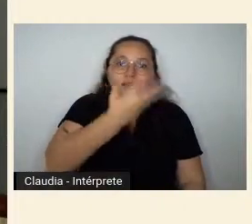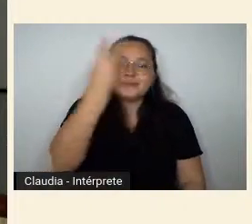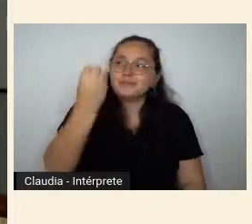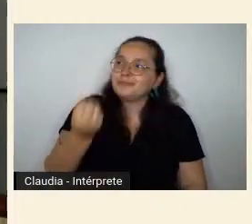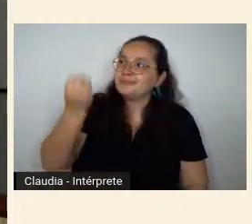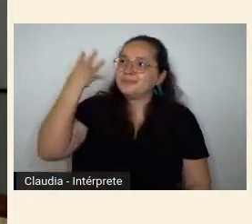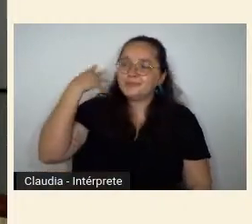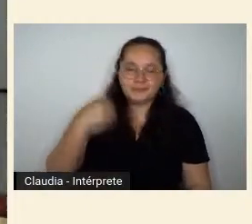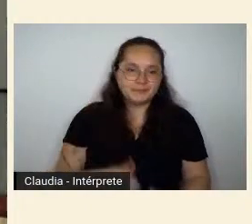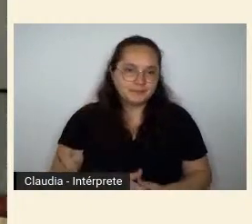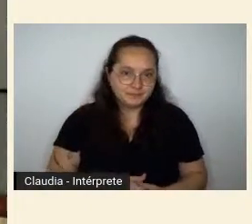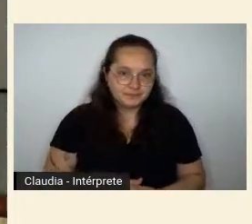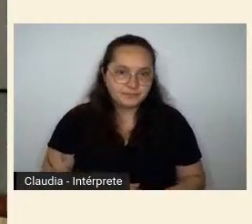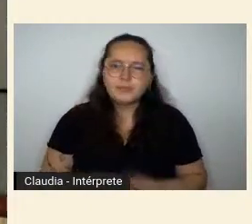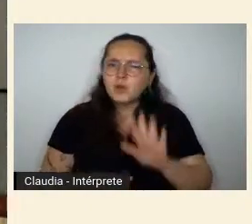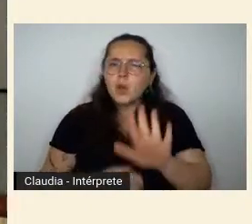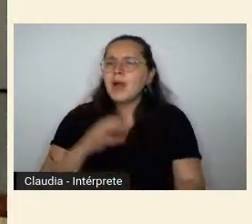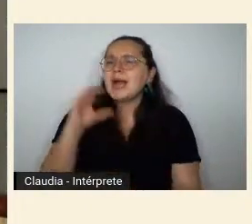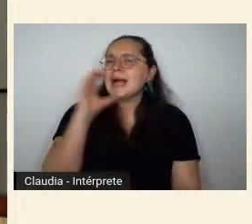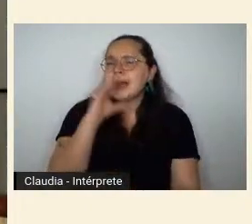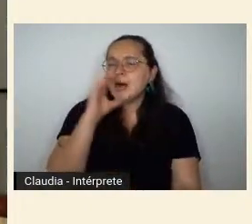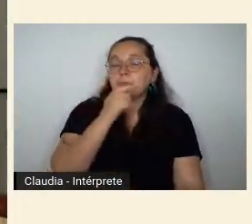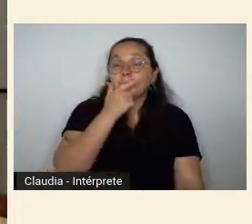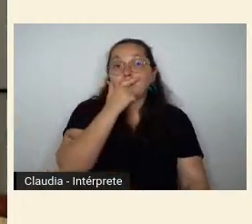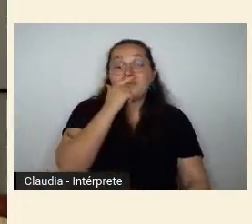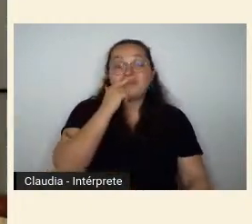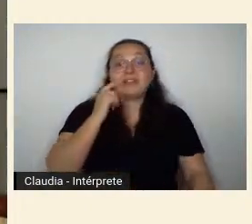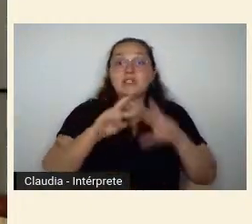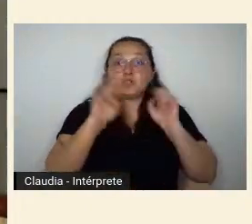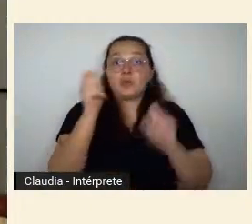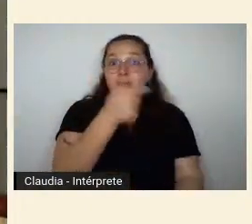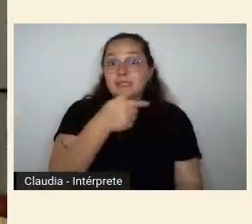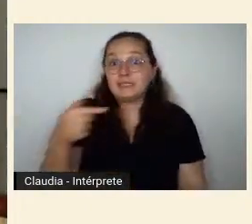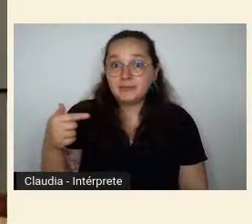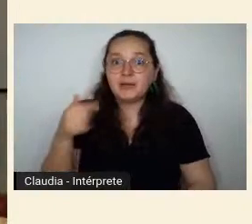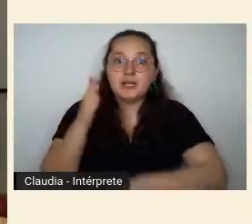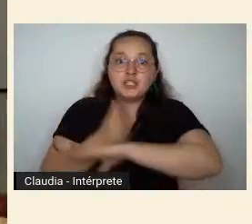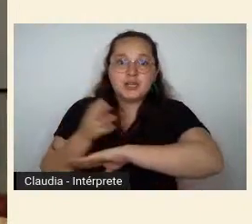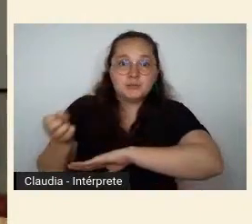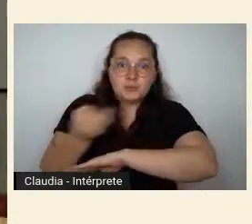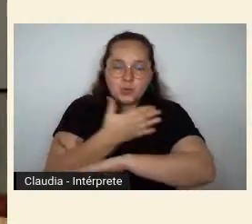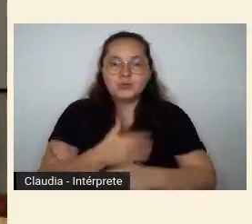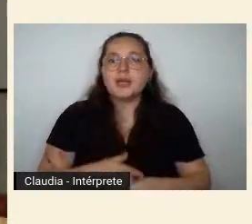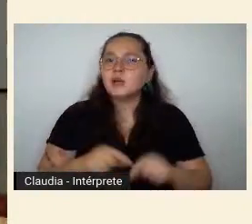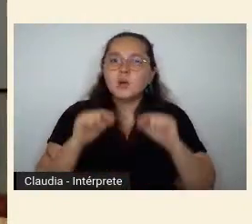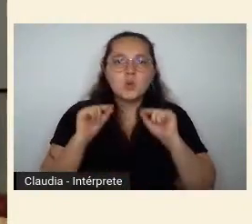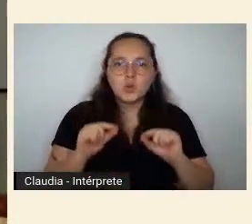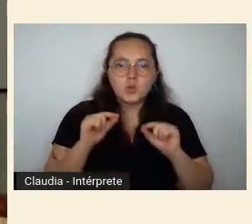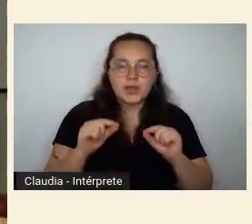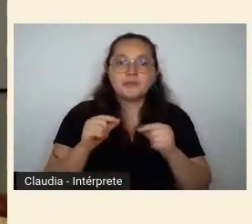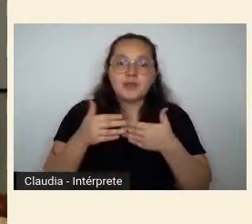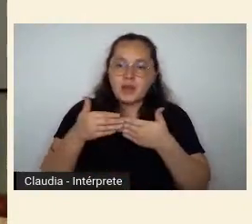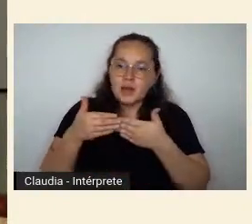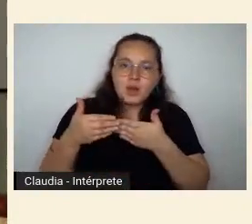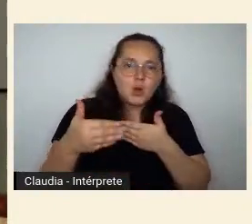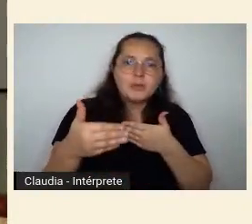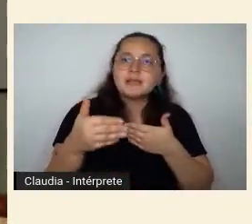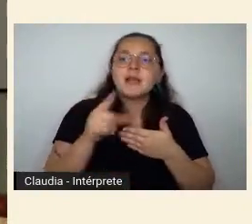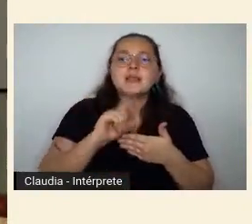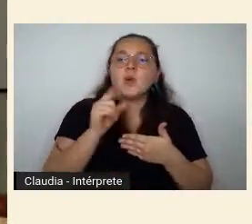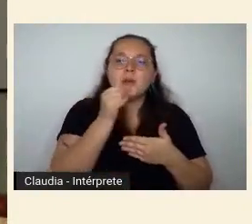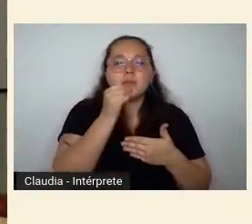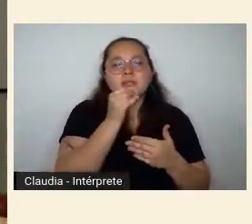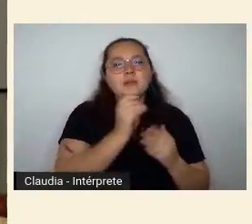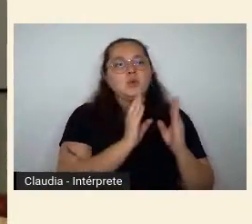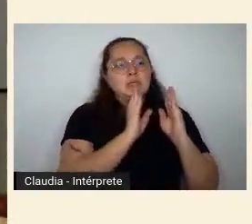que uma das grandes renovações sobre a questão da semana de arte moderna do modernismo não ocorre numa efeméride certinha com números 2